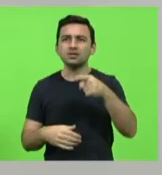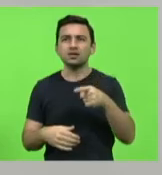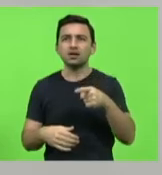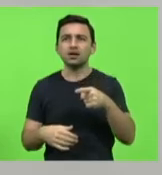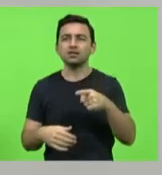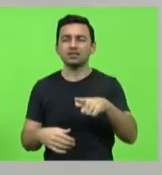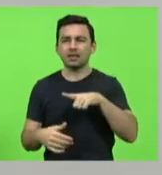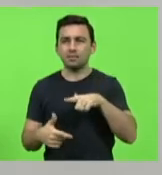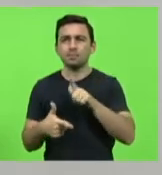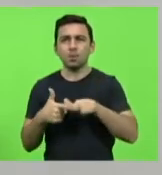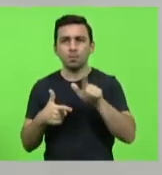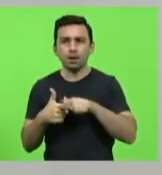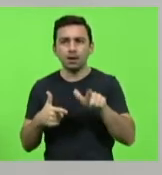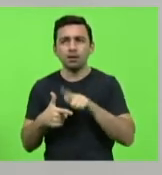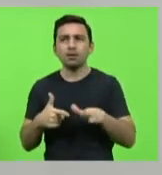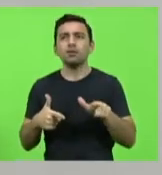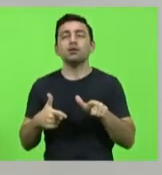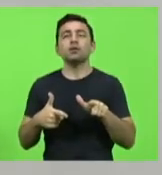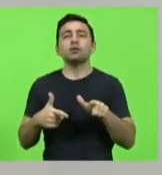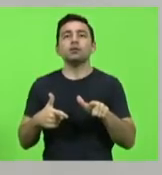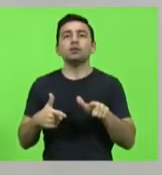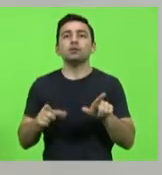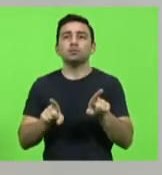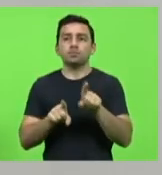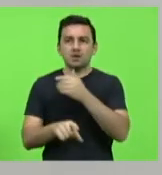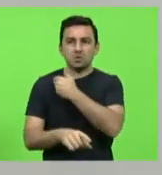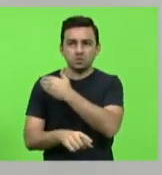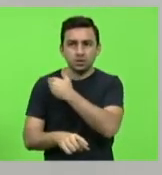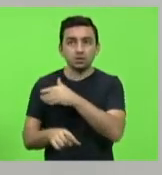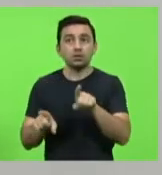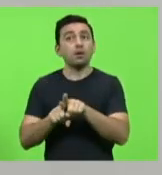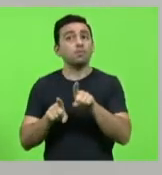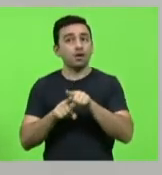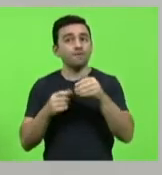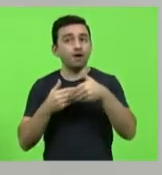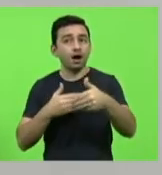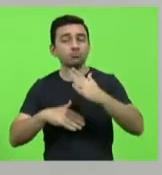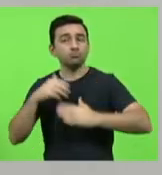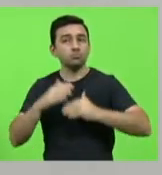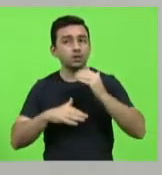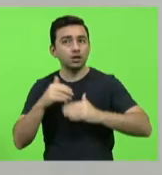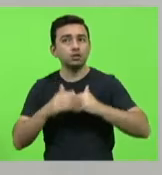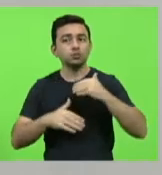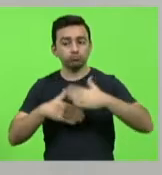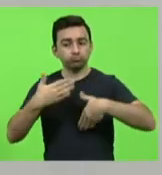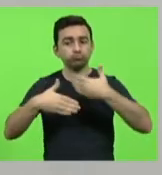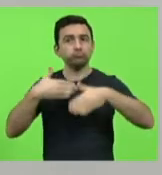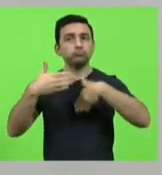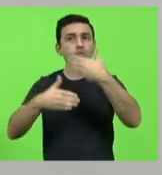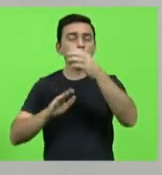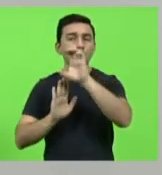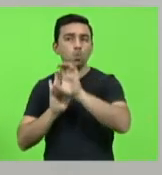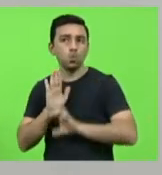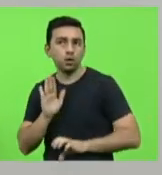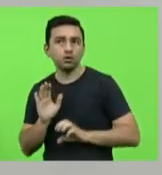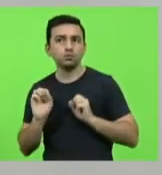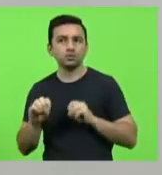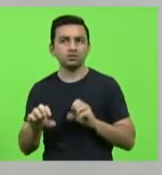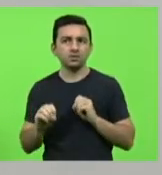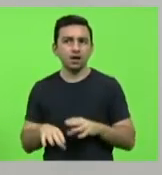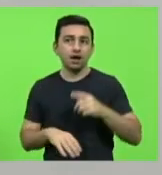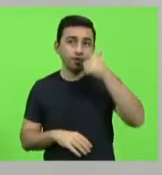sexistas, como também prejudica a prática e a inteligibilidade dos processos educacionais. ou seja, a academia